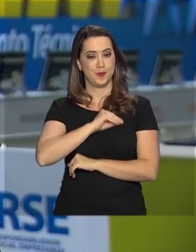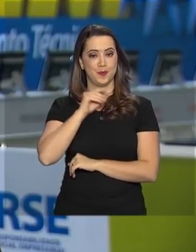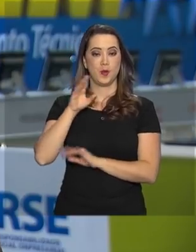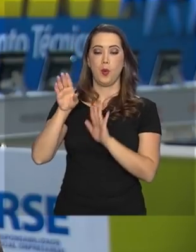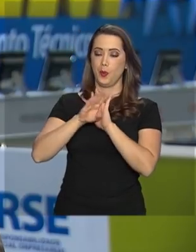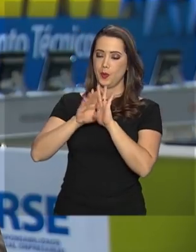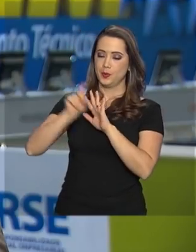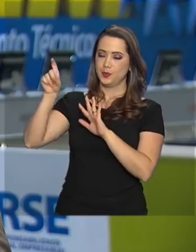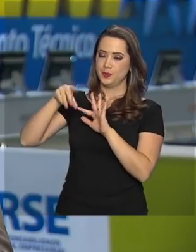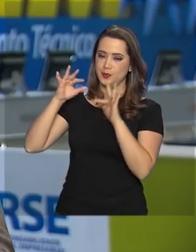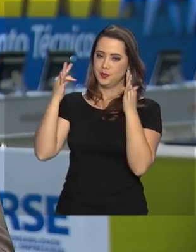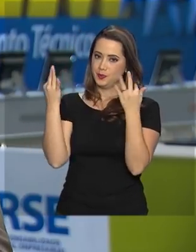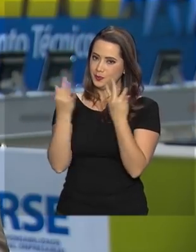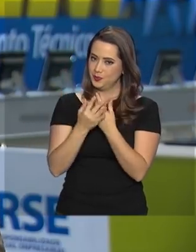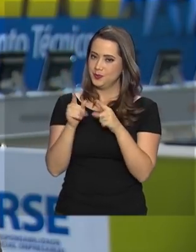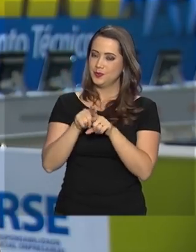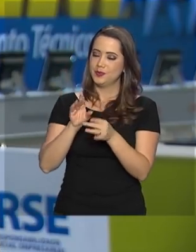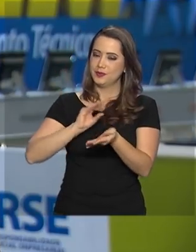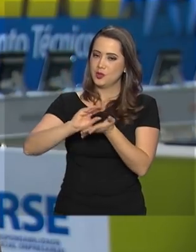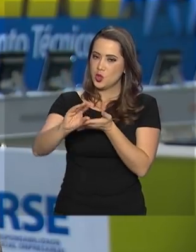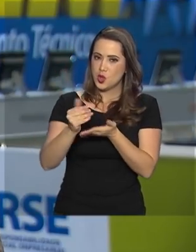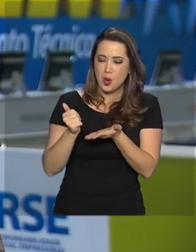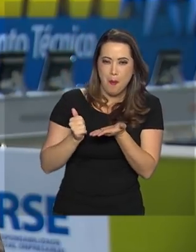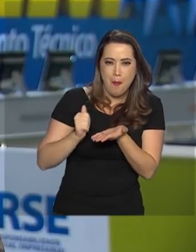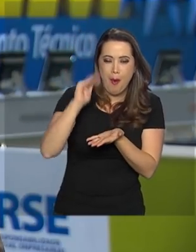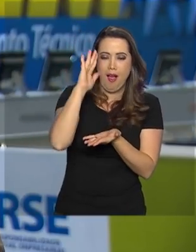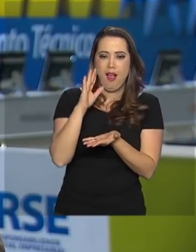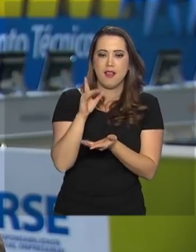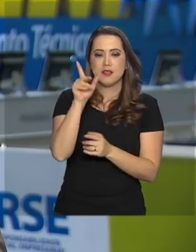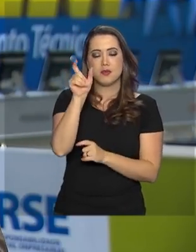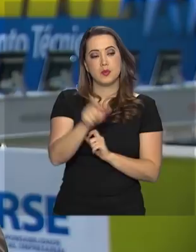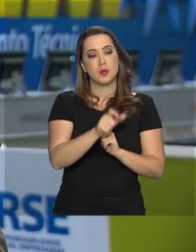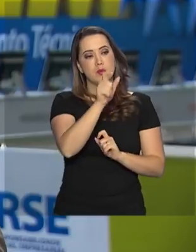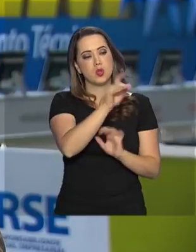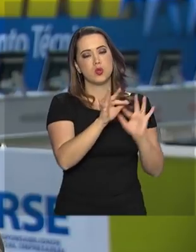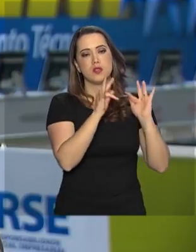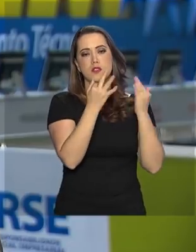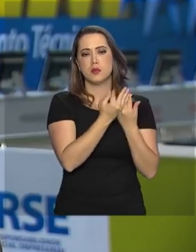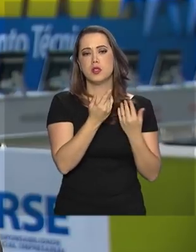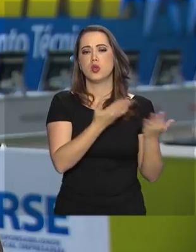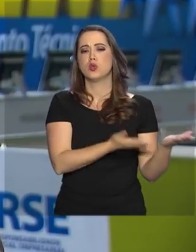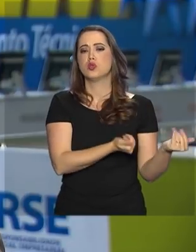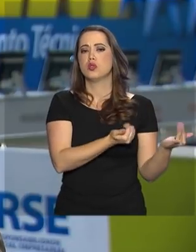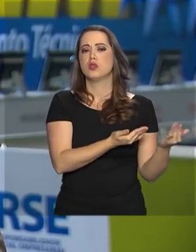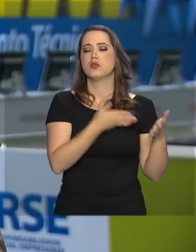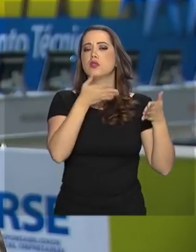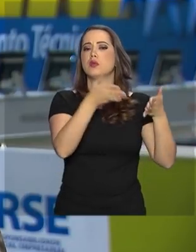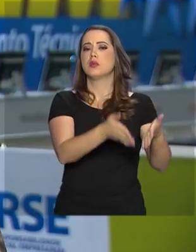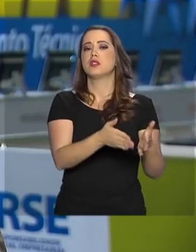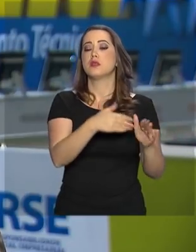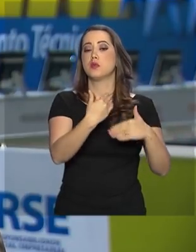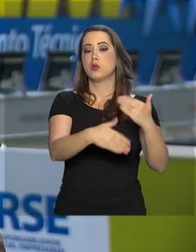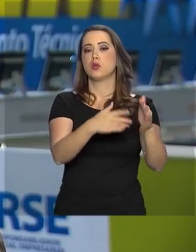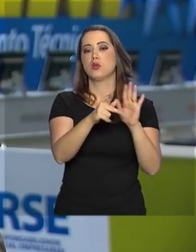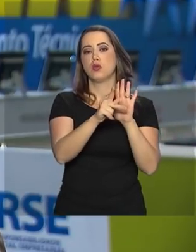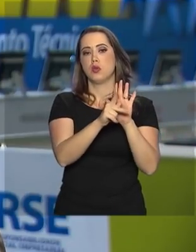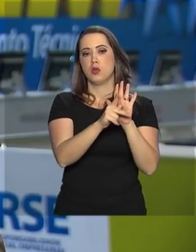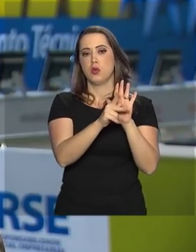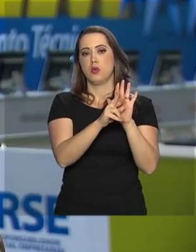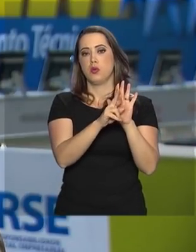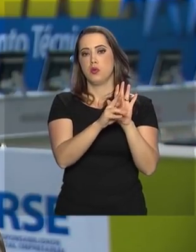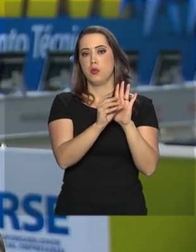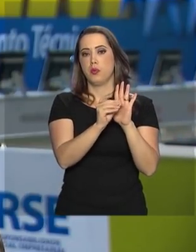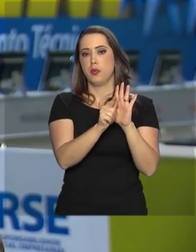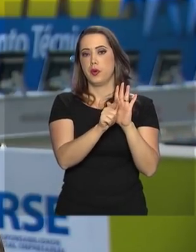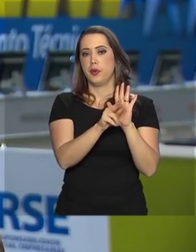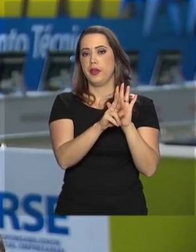Bolsa Família e recurso adicional para famílias com jovens que participam do Progredir, programa federal